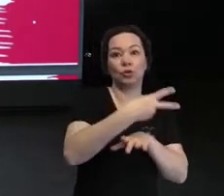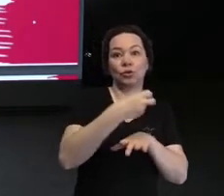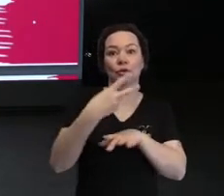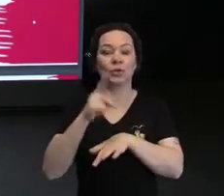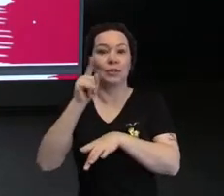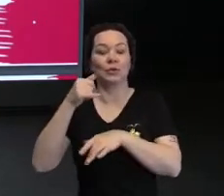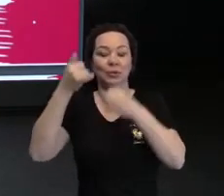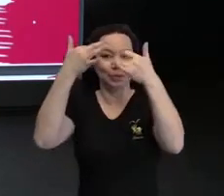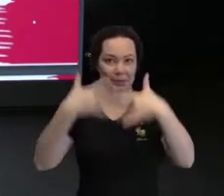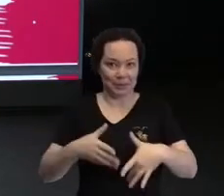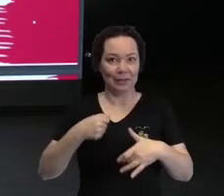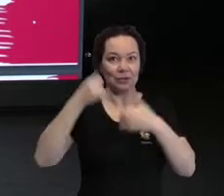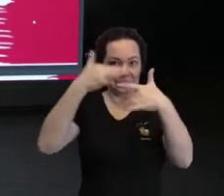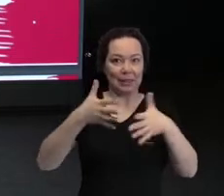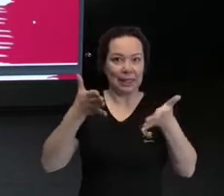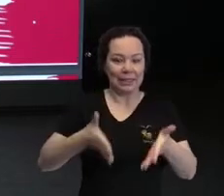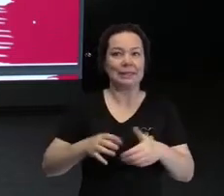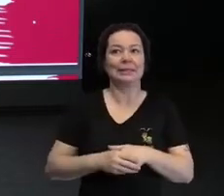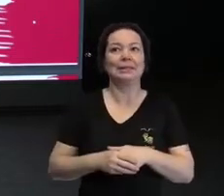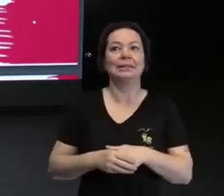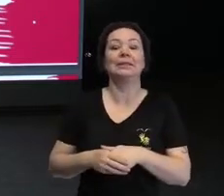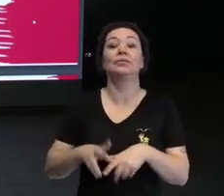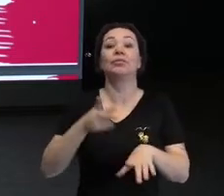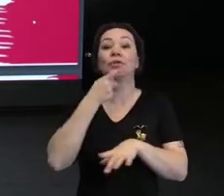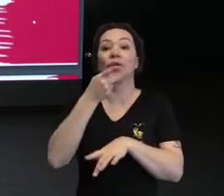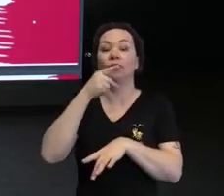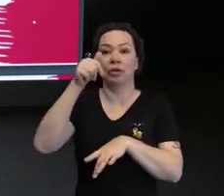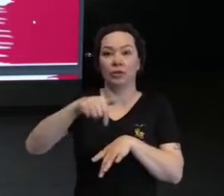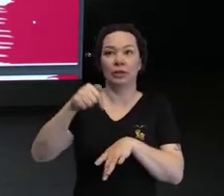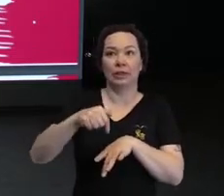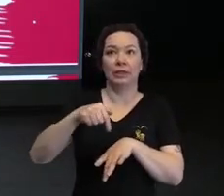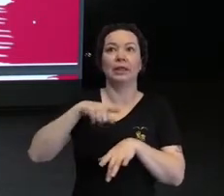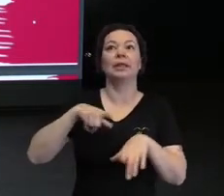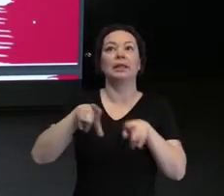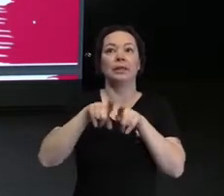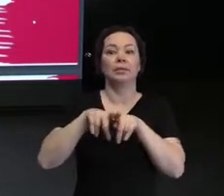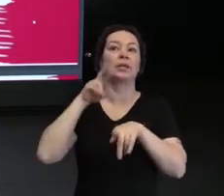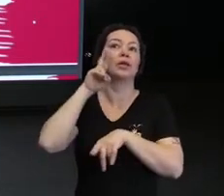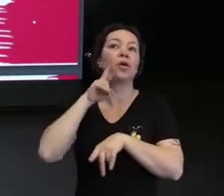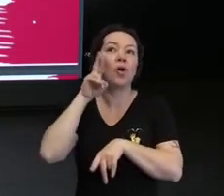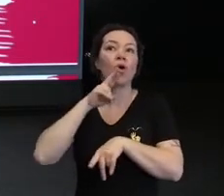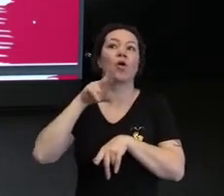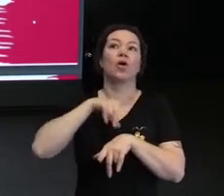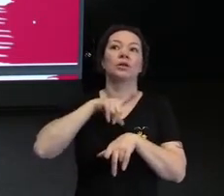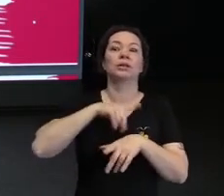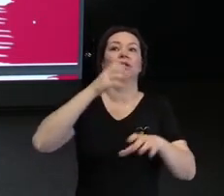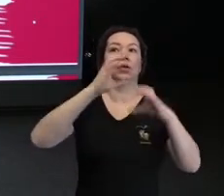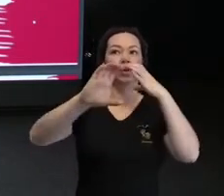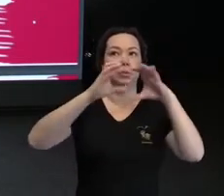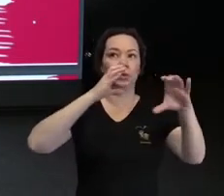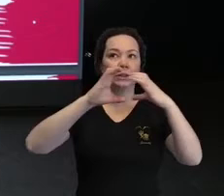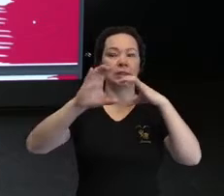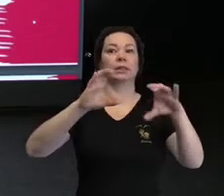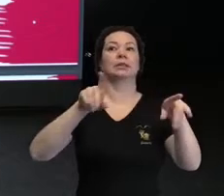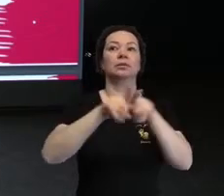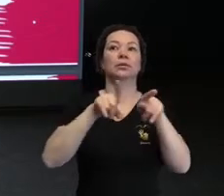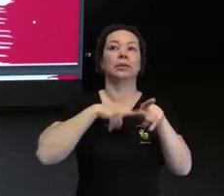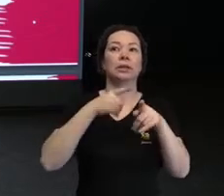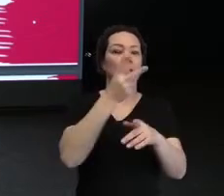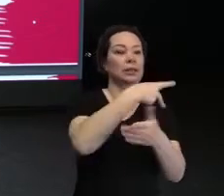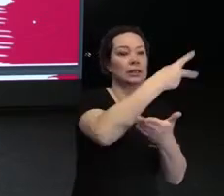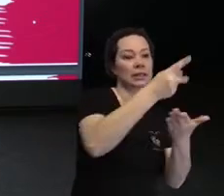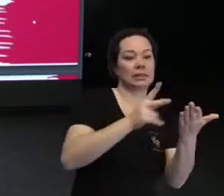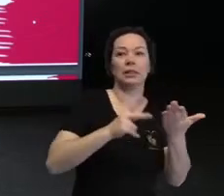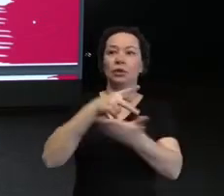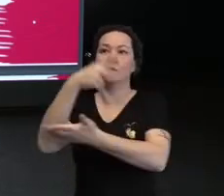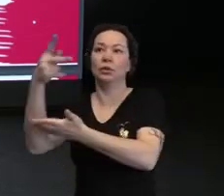descrevi. Então, vou descrever esse. A gente tá falando aqui, tá em cor de rosa, o título acessibilidade, comunicação. E eu tenho duas imagens,